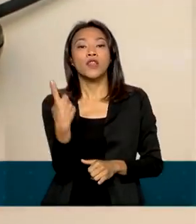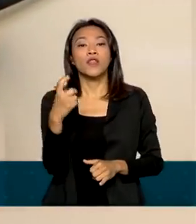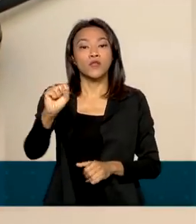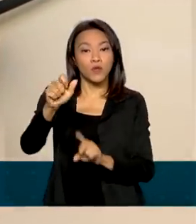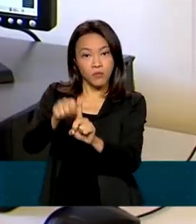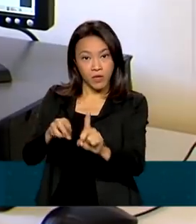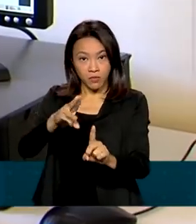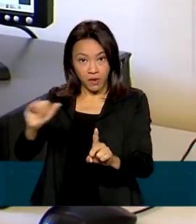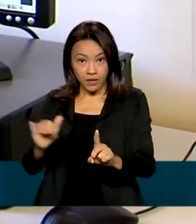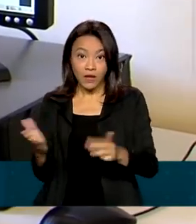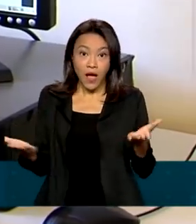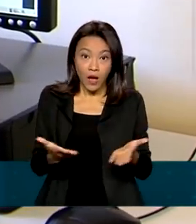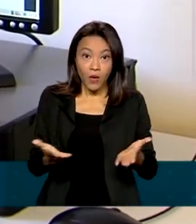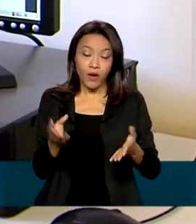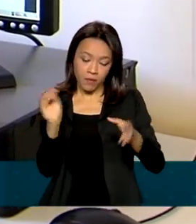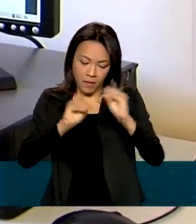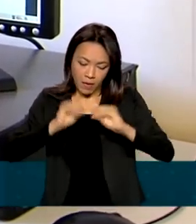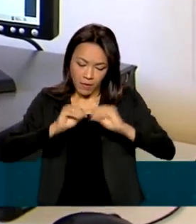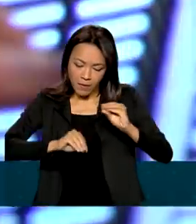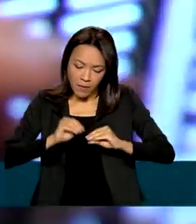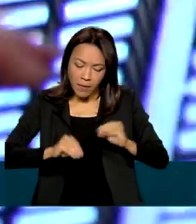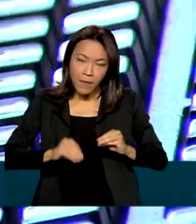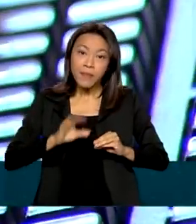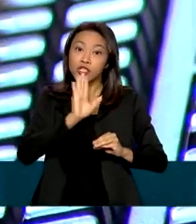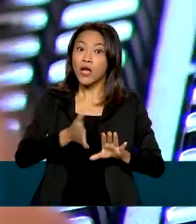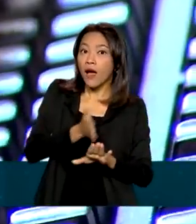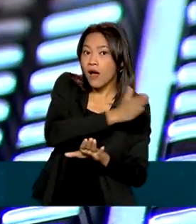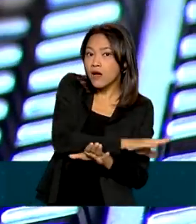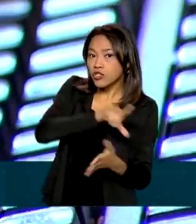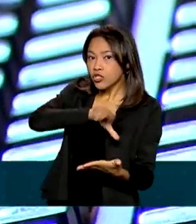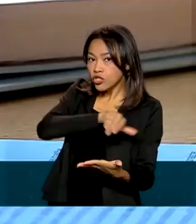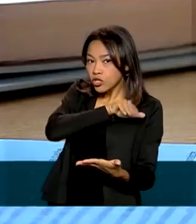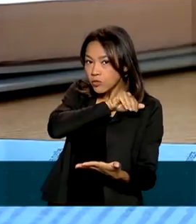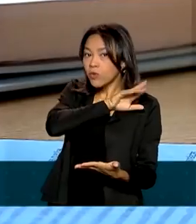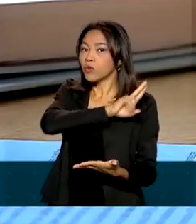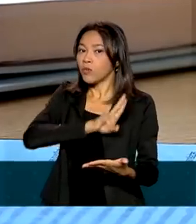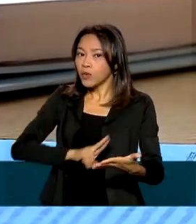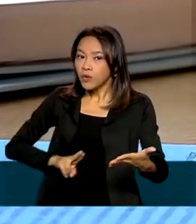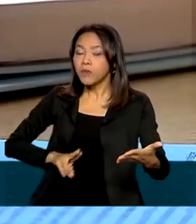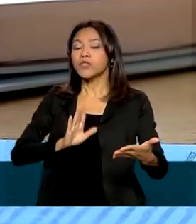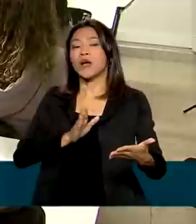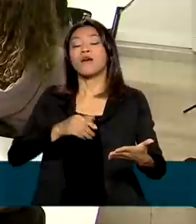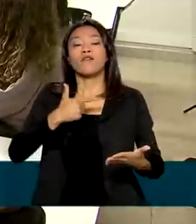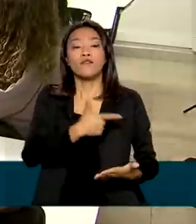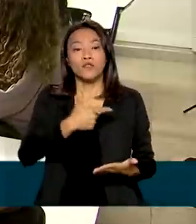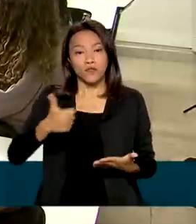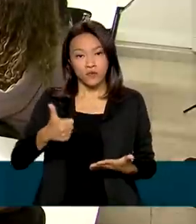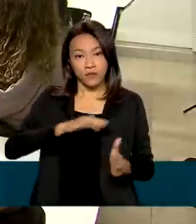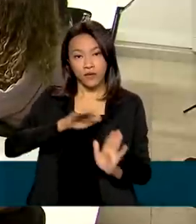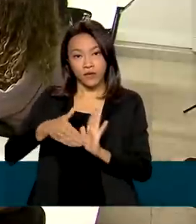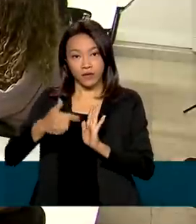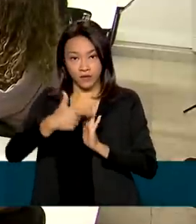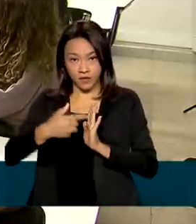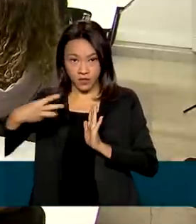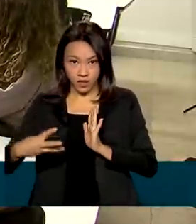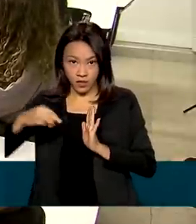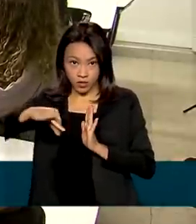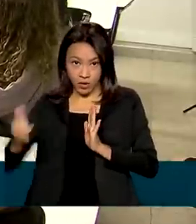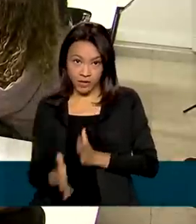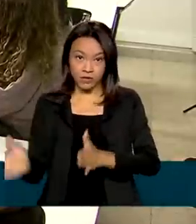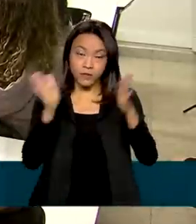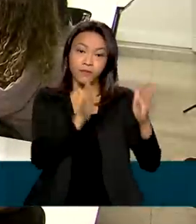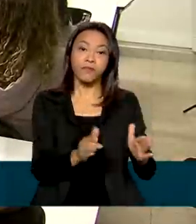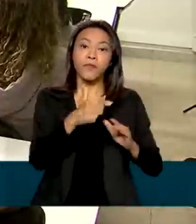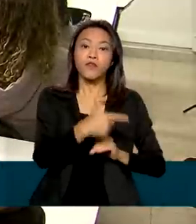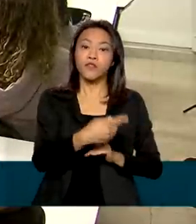complementação das inscrições dos pré-selecionados na chamada regular vai de 21 a 23 de março. E de 24 de